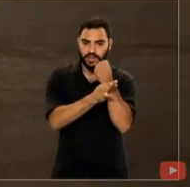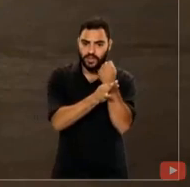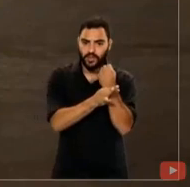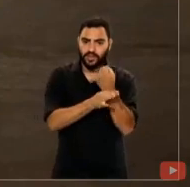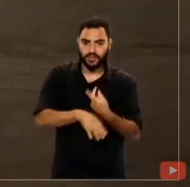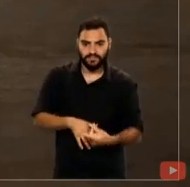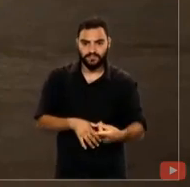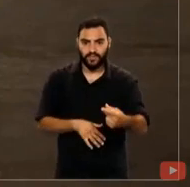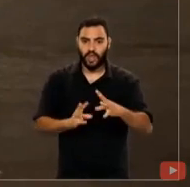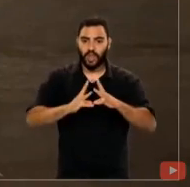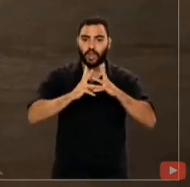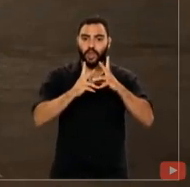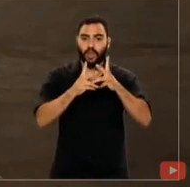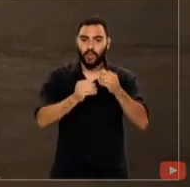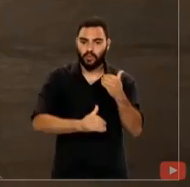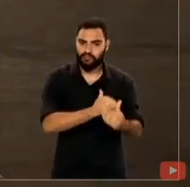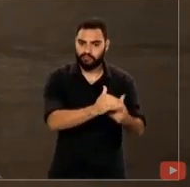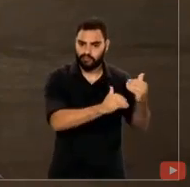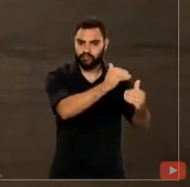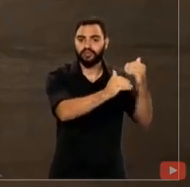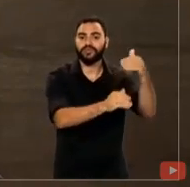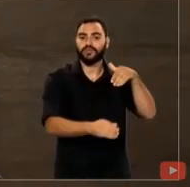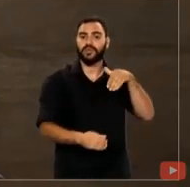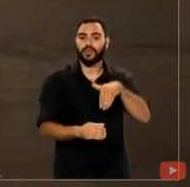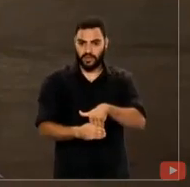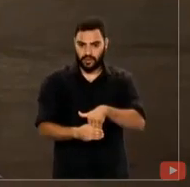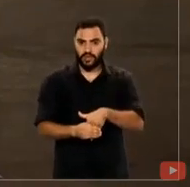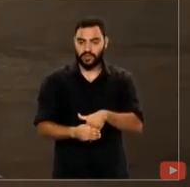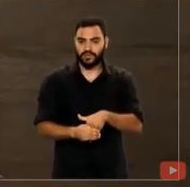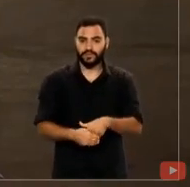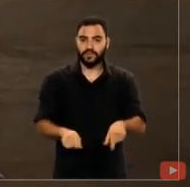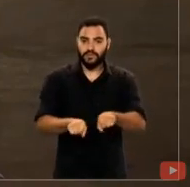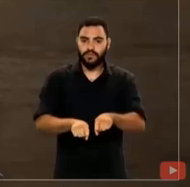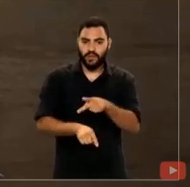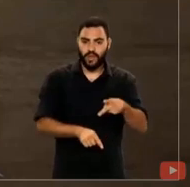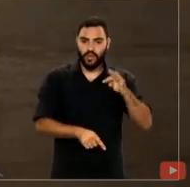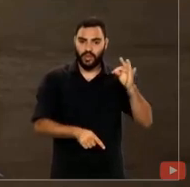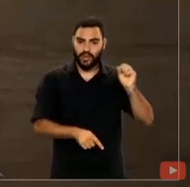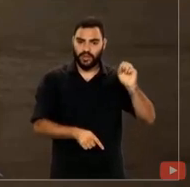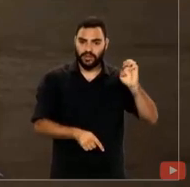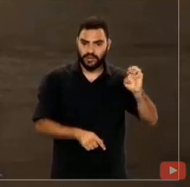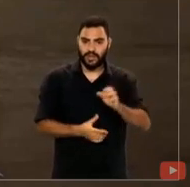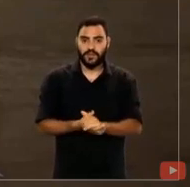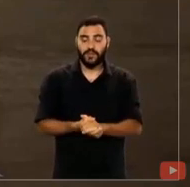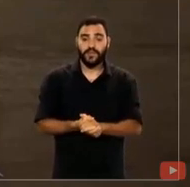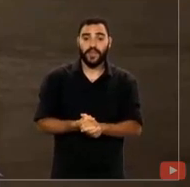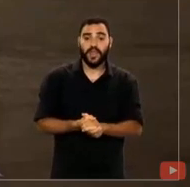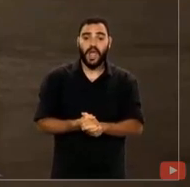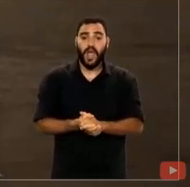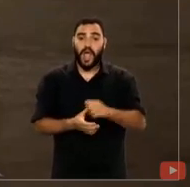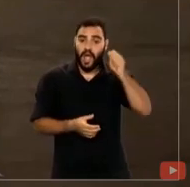em todo o processo eleitoral. Sua excelência, o presidente do TSE, ministro Alexandre de Moraes,